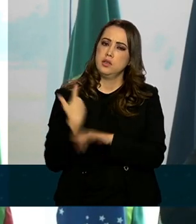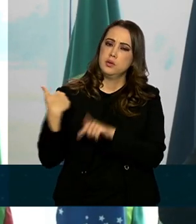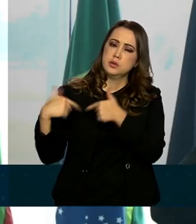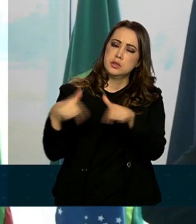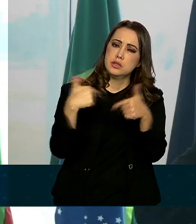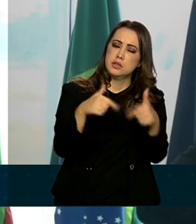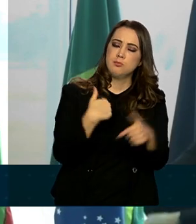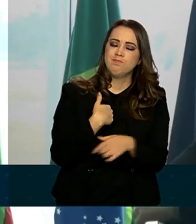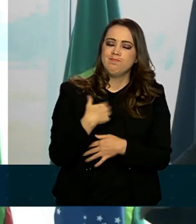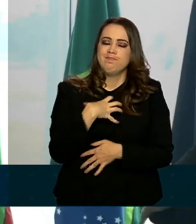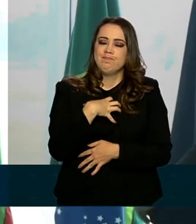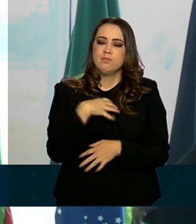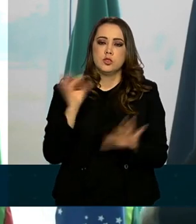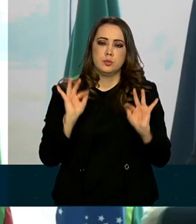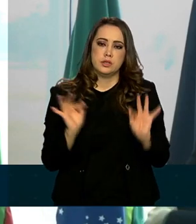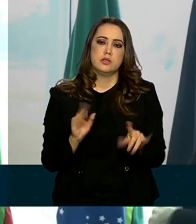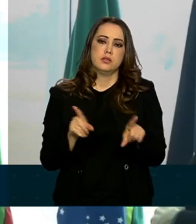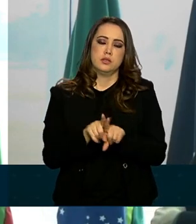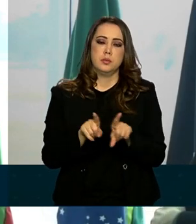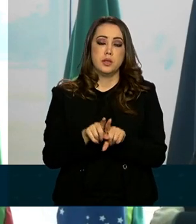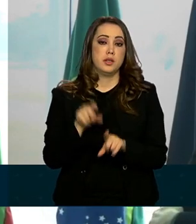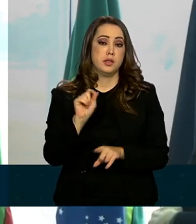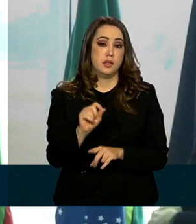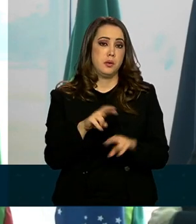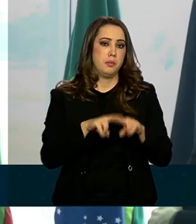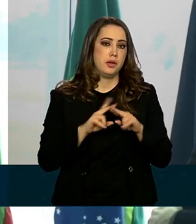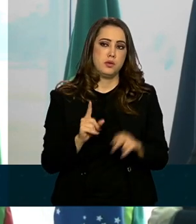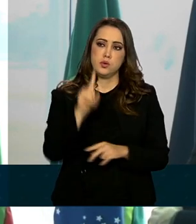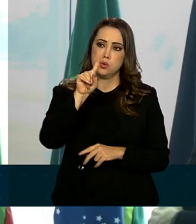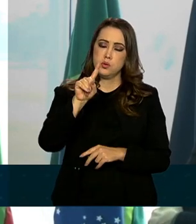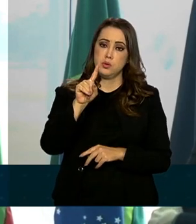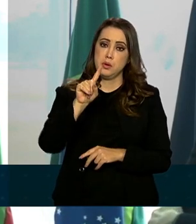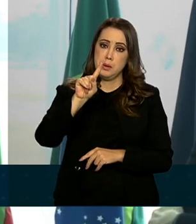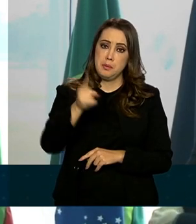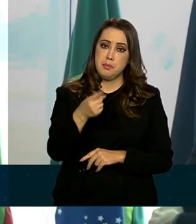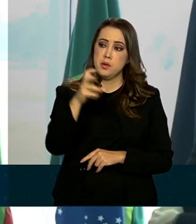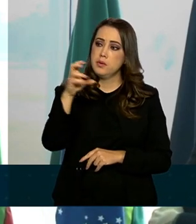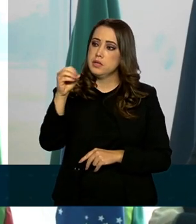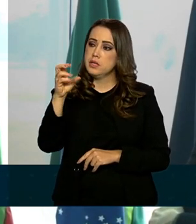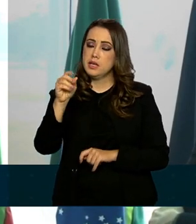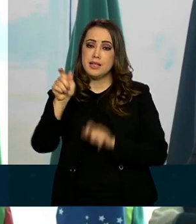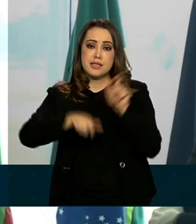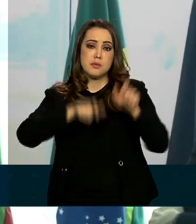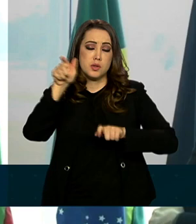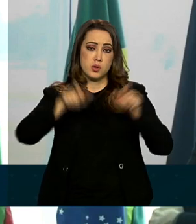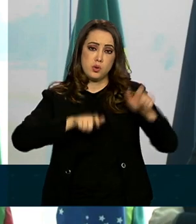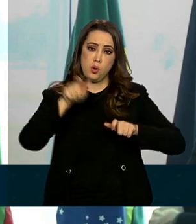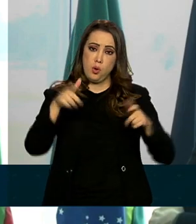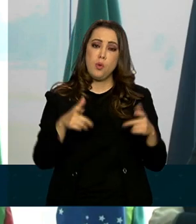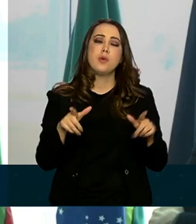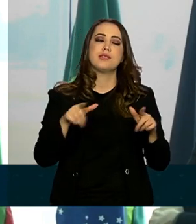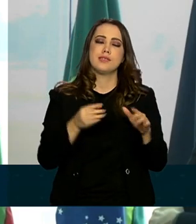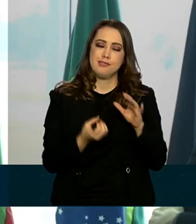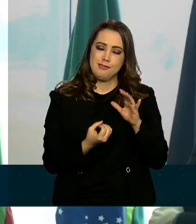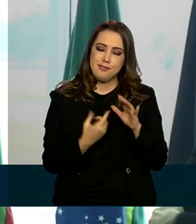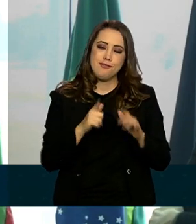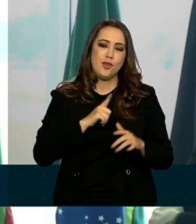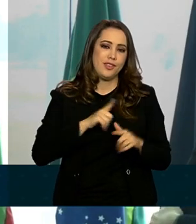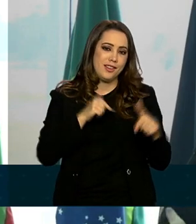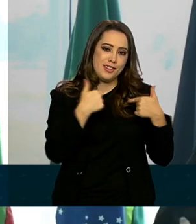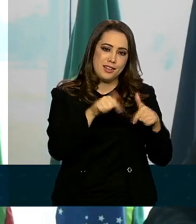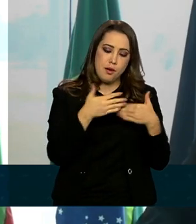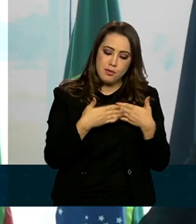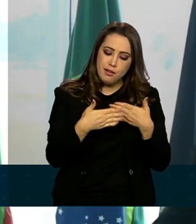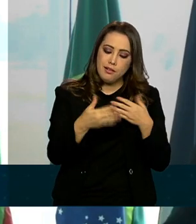E eu fico feliz também pelas 1.500 pessoas que vão ter trabalho a